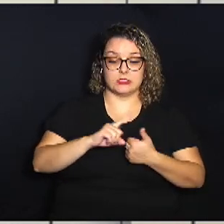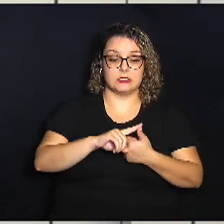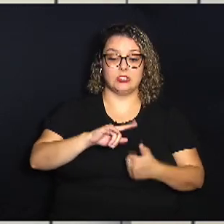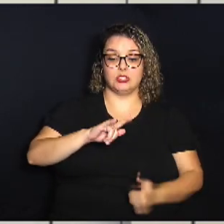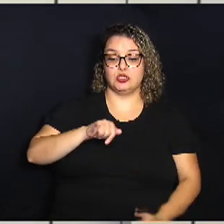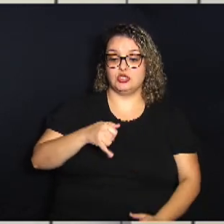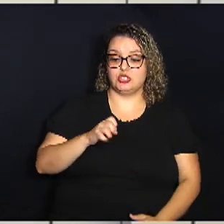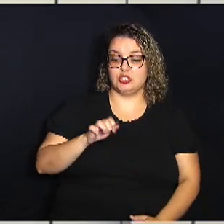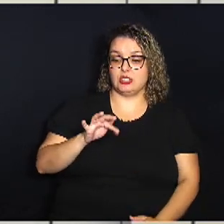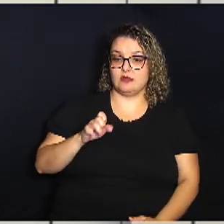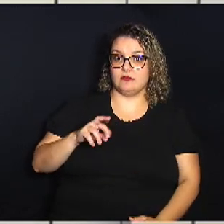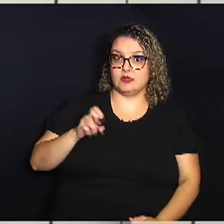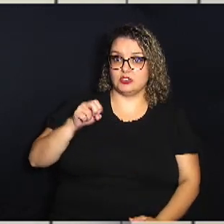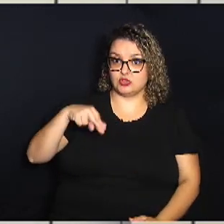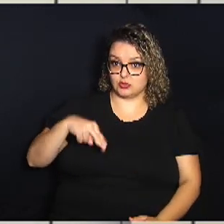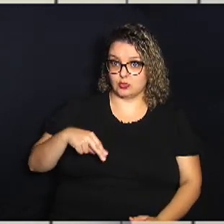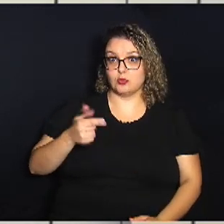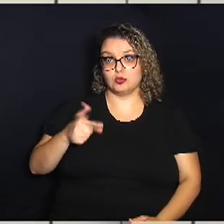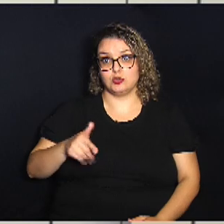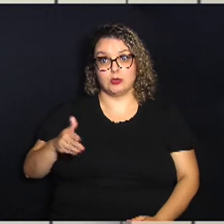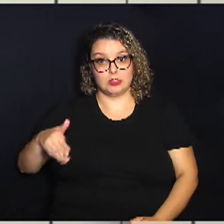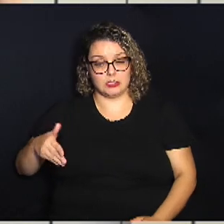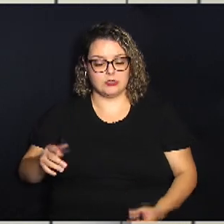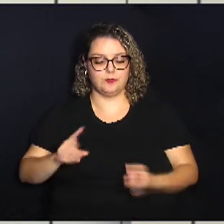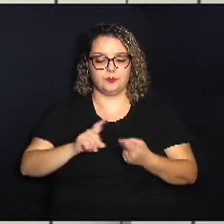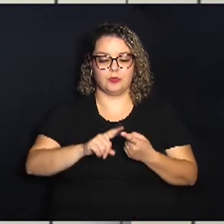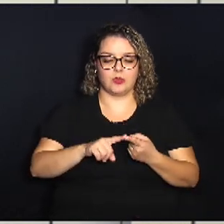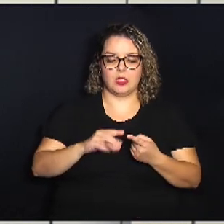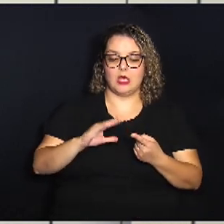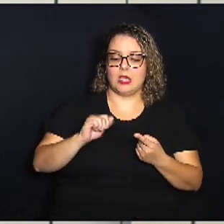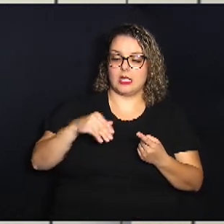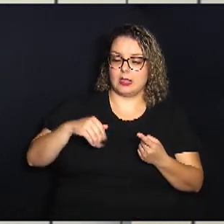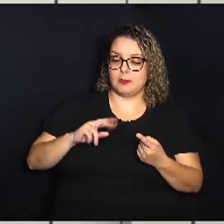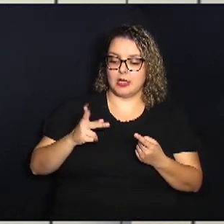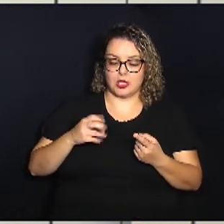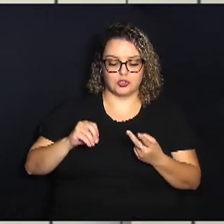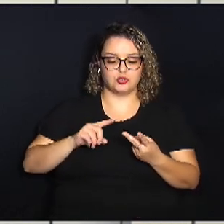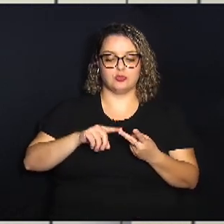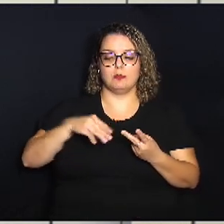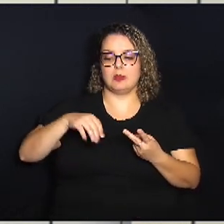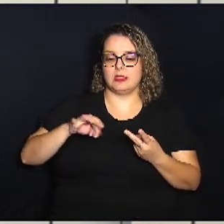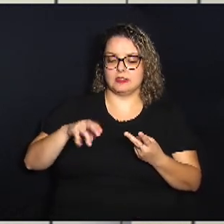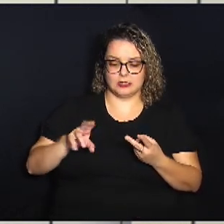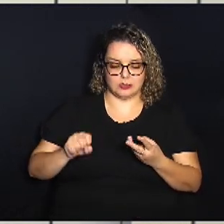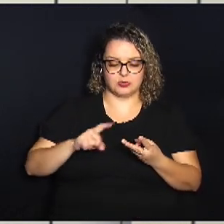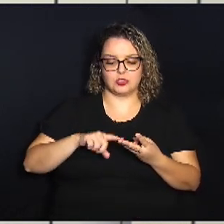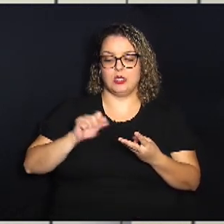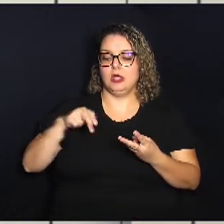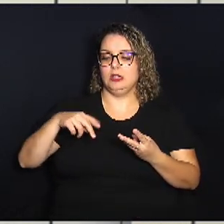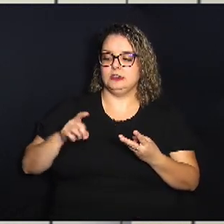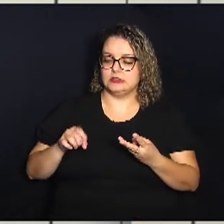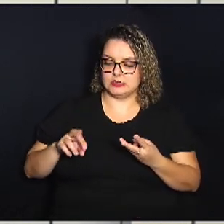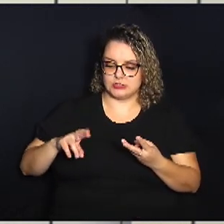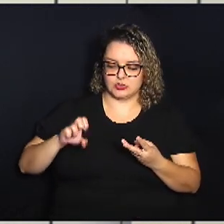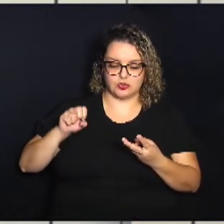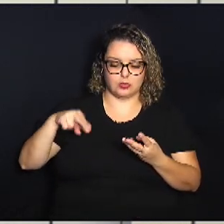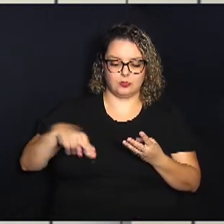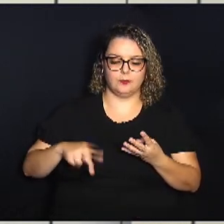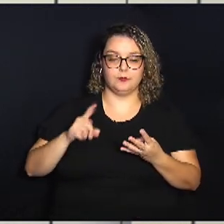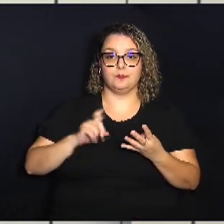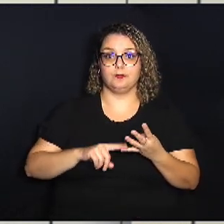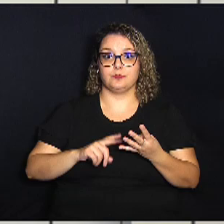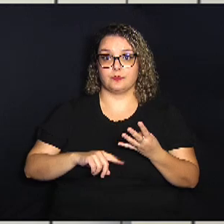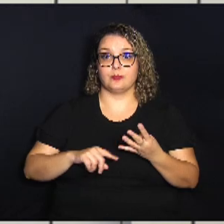Jefferson permanece na lateral esquerda meio campo tem Camacho Matheus Bueno Anderson Leite aí três volantes